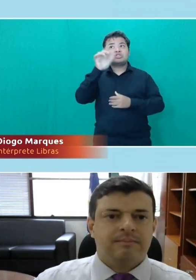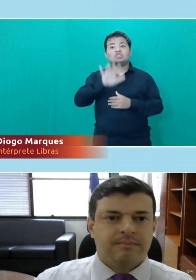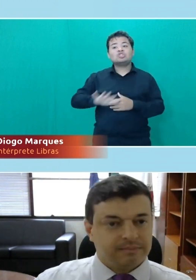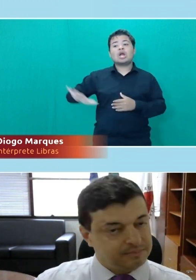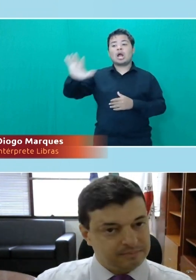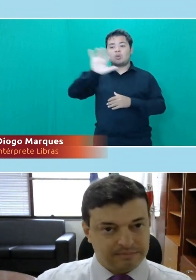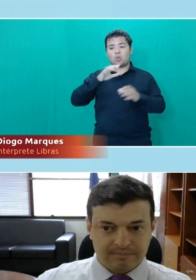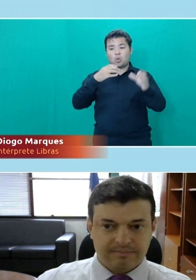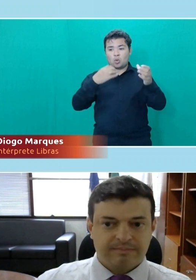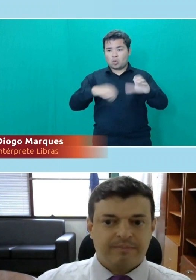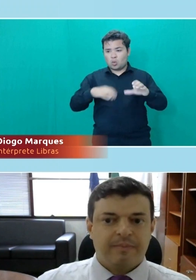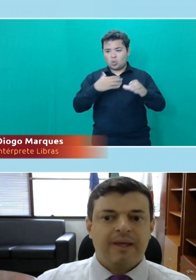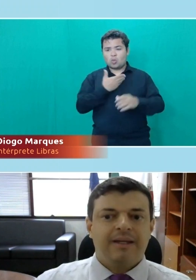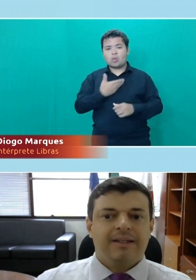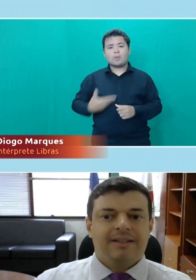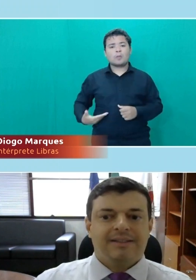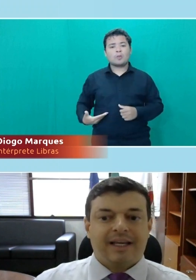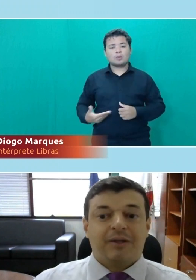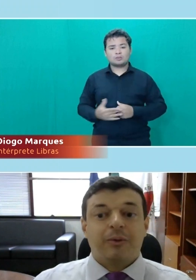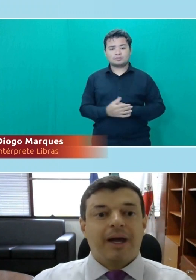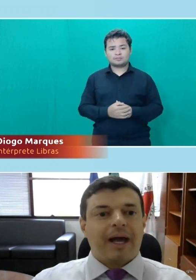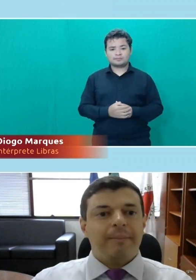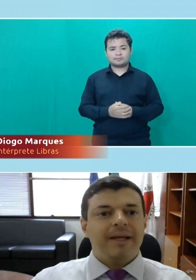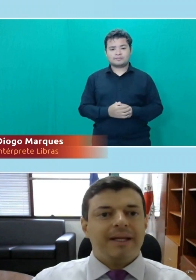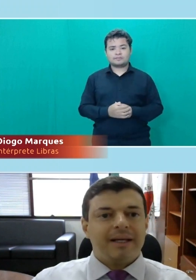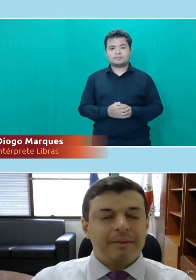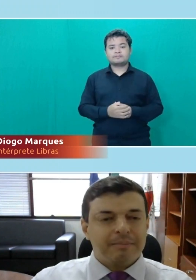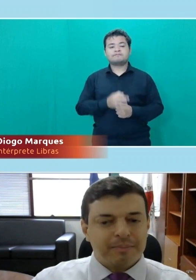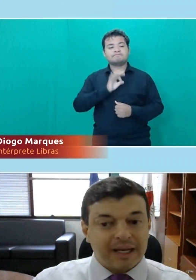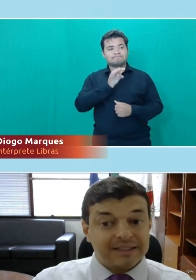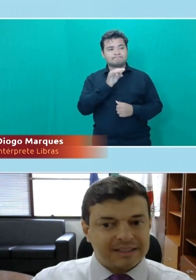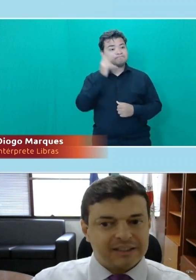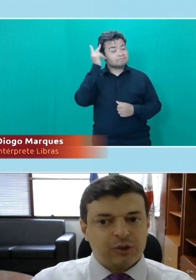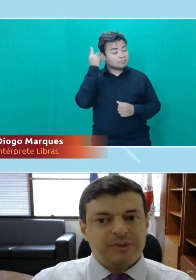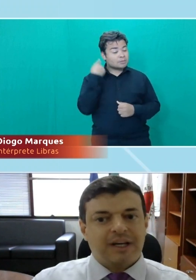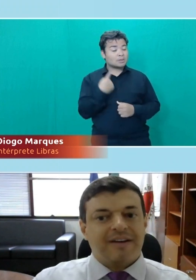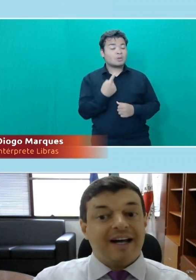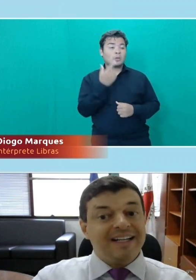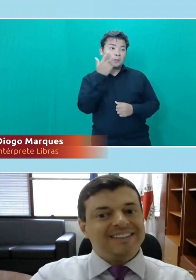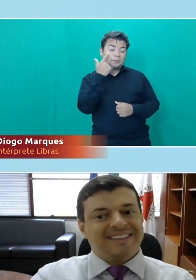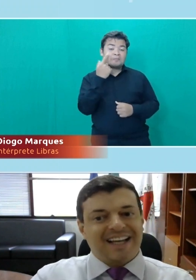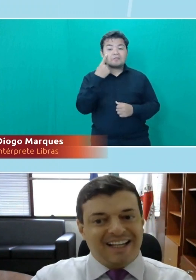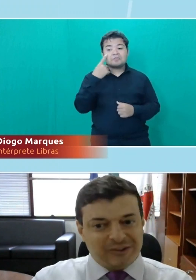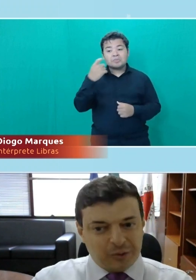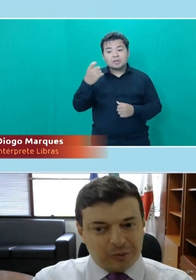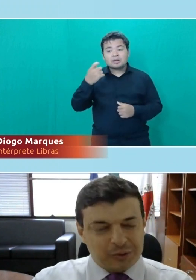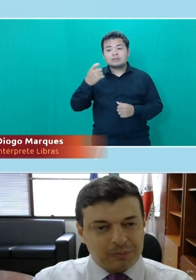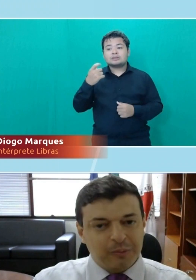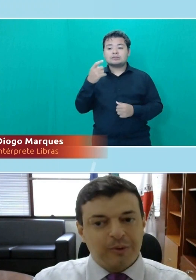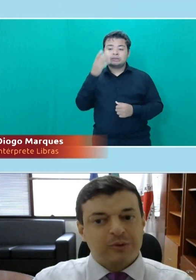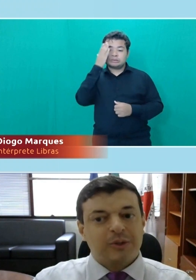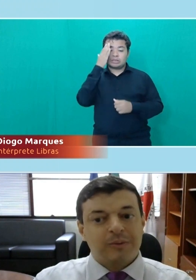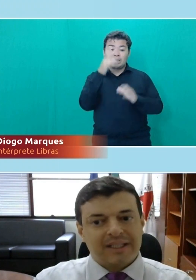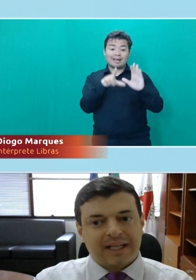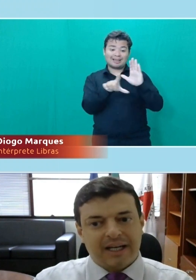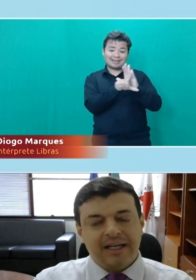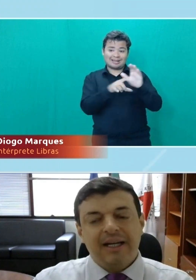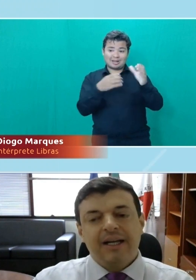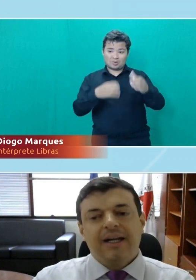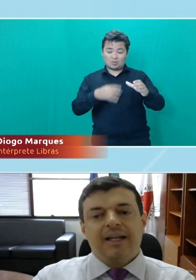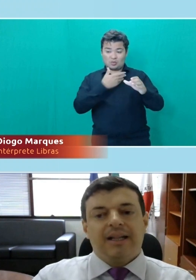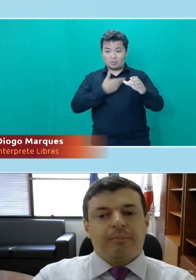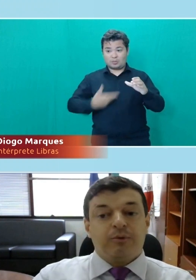Concursos públicos de maneira geral. Certo. Camila, é interessante a gente observar, antes da lei de concurso público, só um